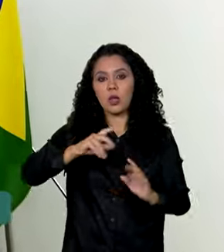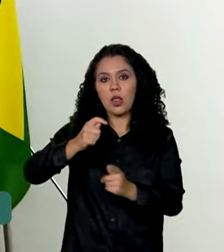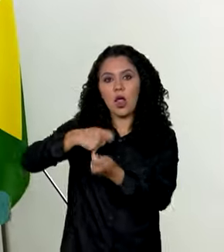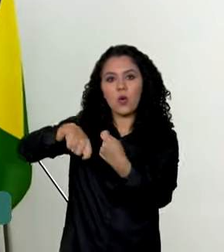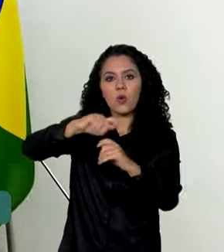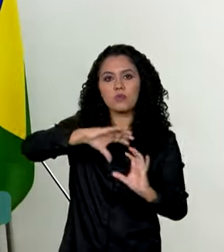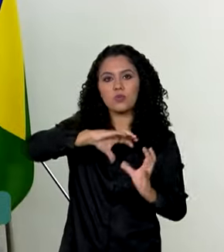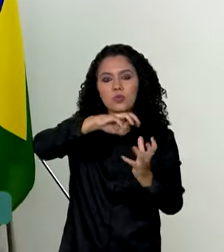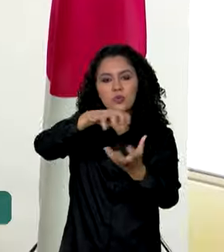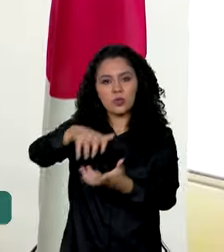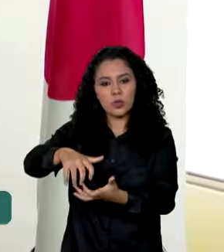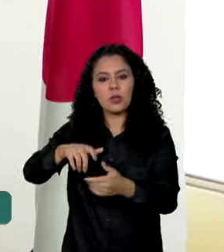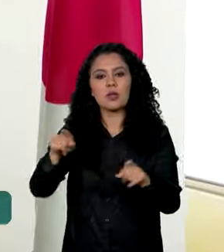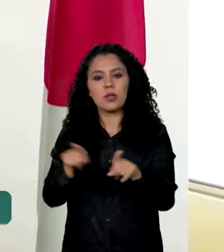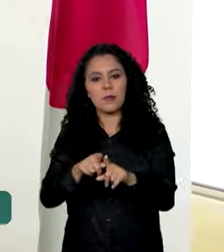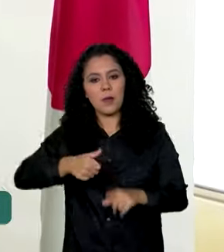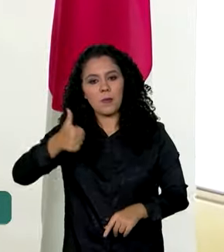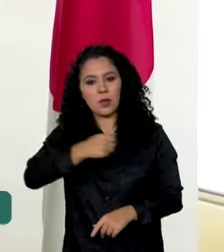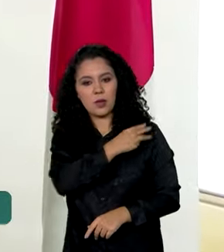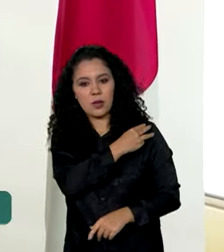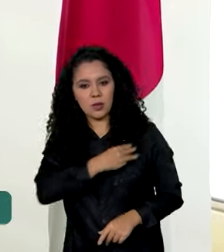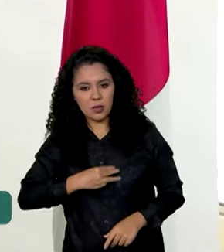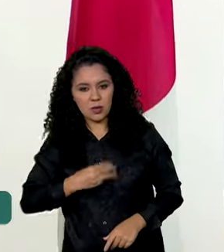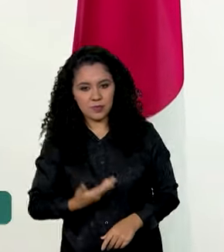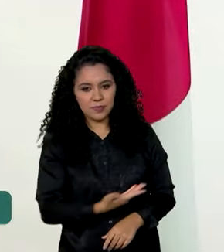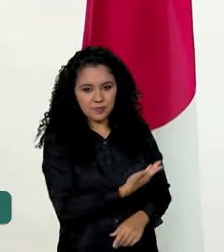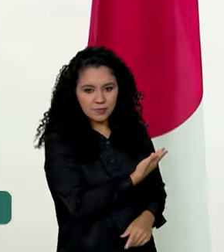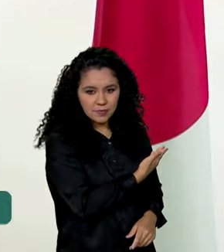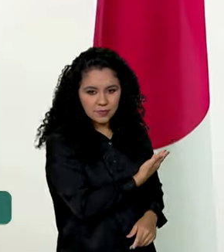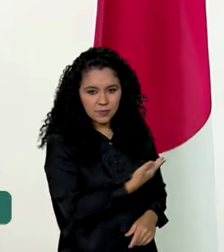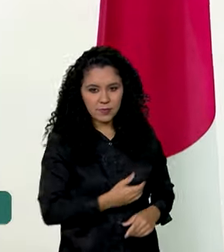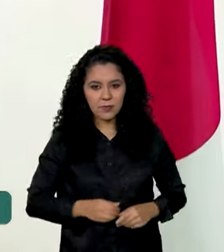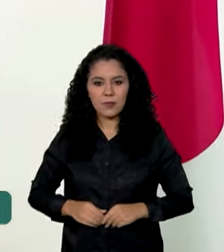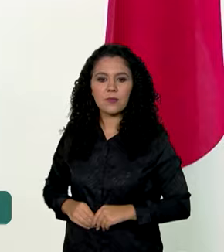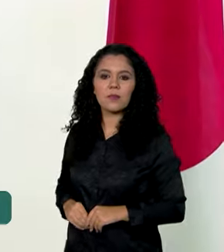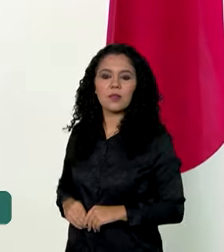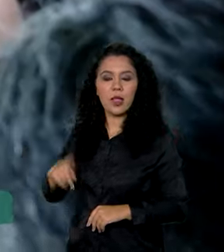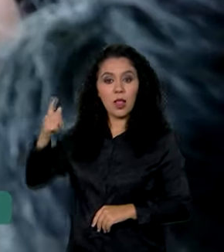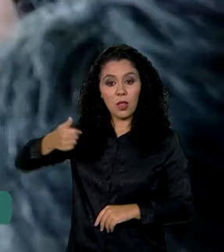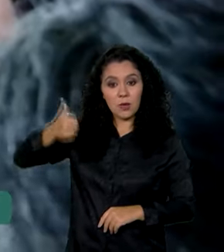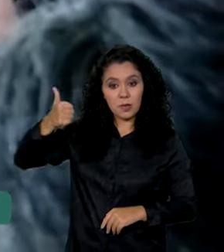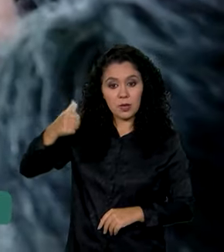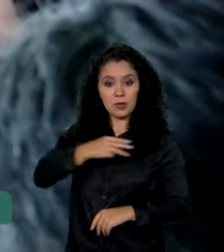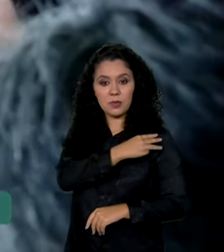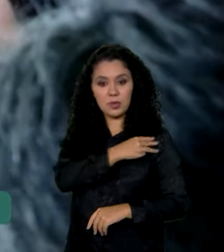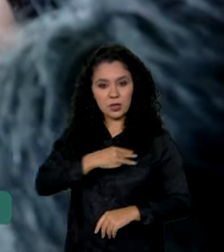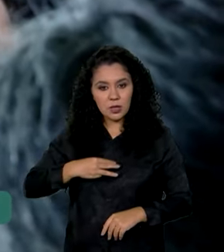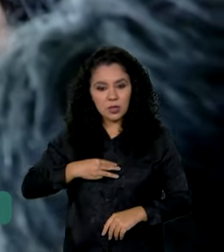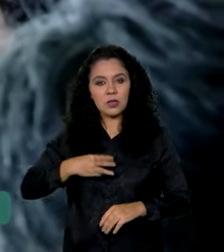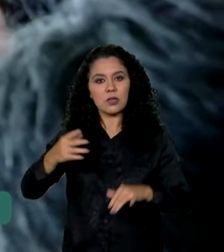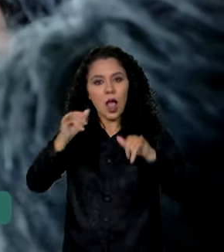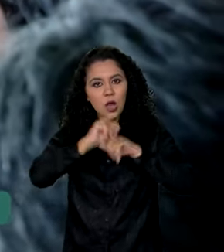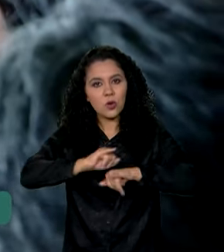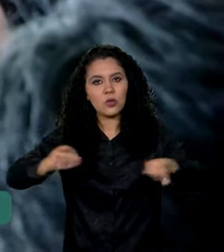primeiro-ministro japonês, Fumio Kishida. O primeiro-ministro anunciou o início de medidas para isentar de